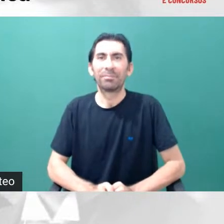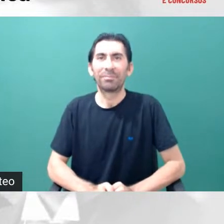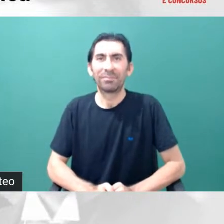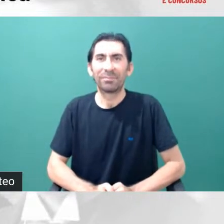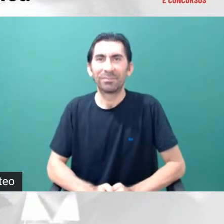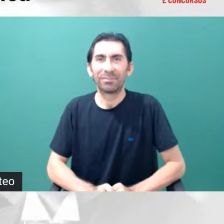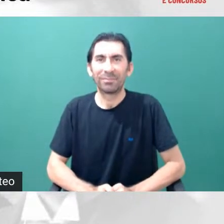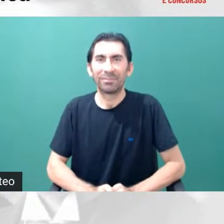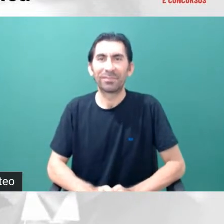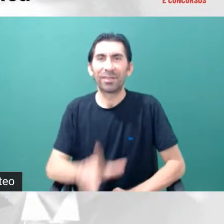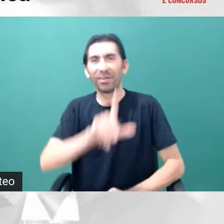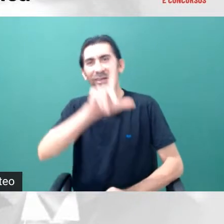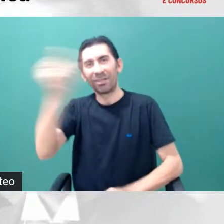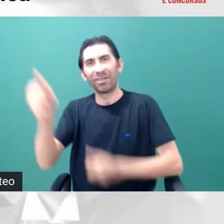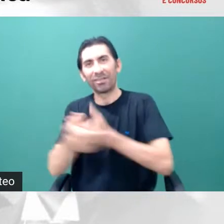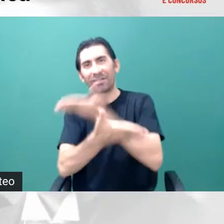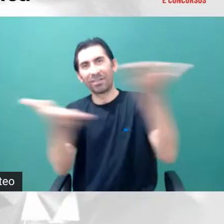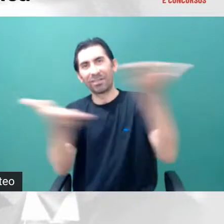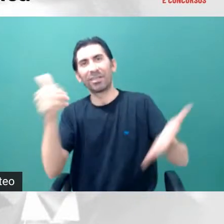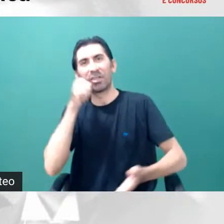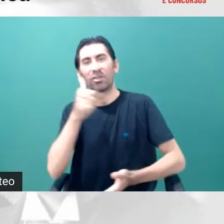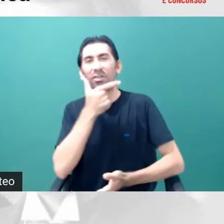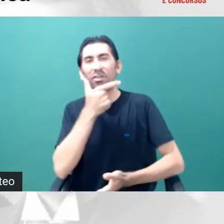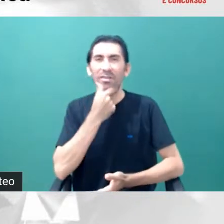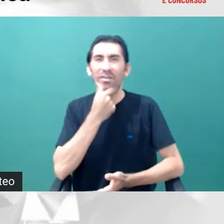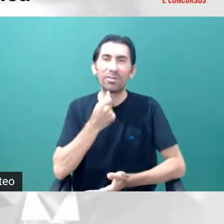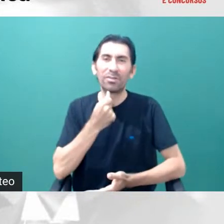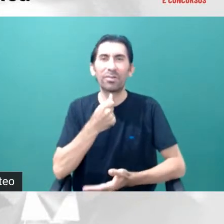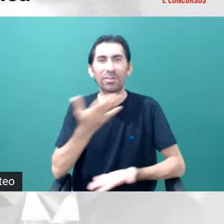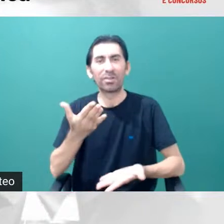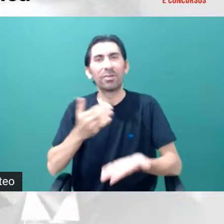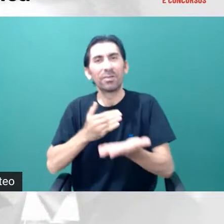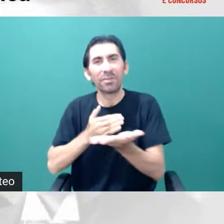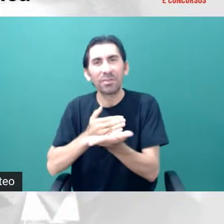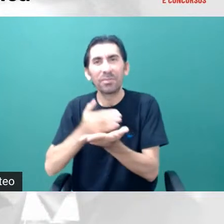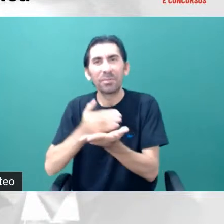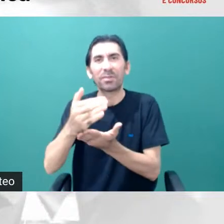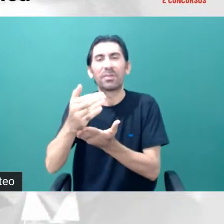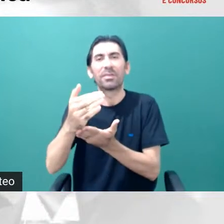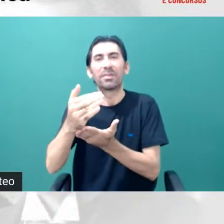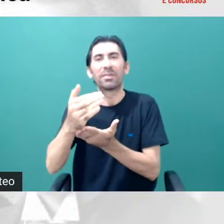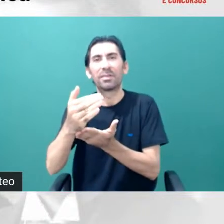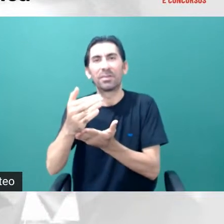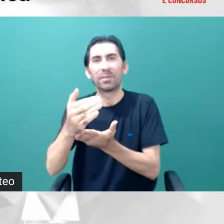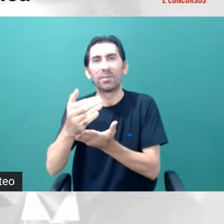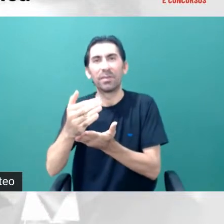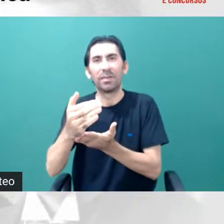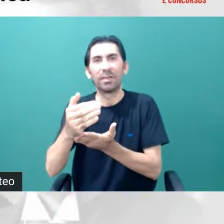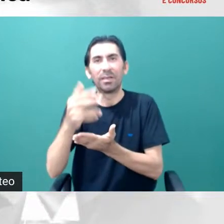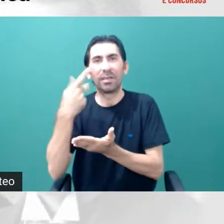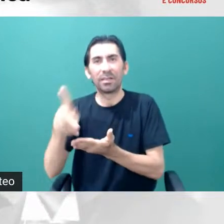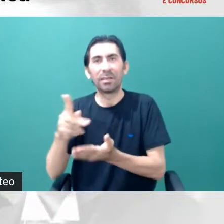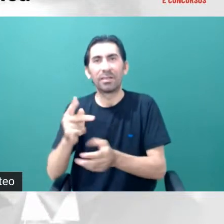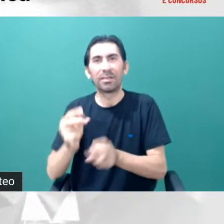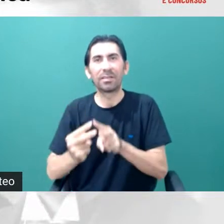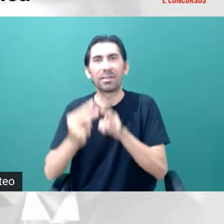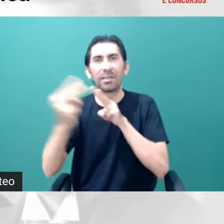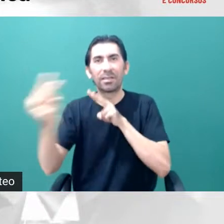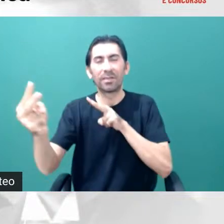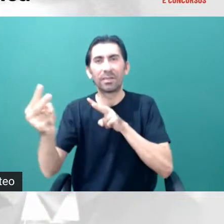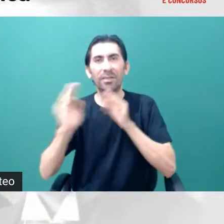Olá a todos e a todas. Nós vamos dar início à live sobre